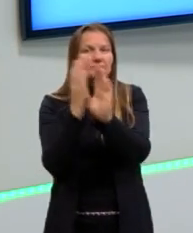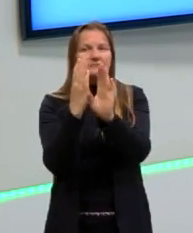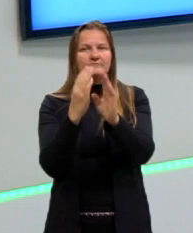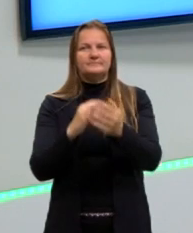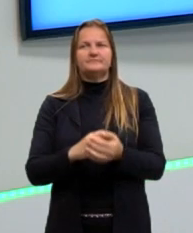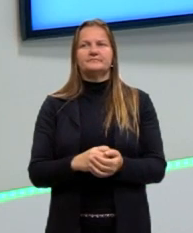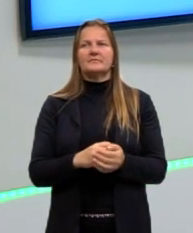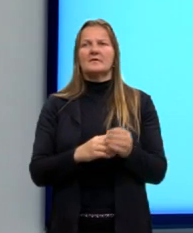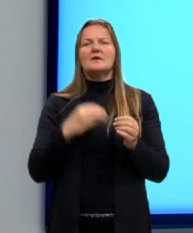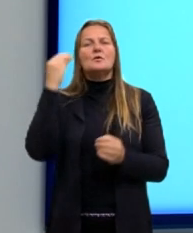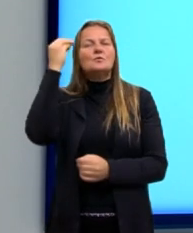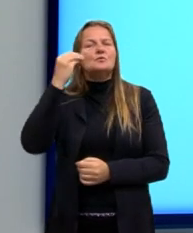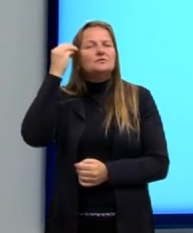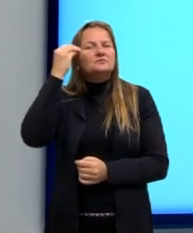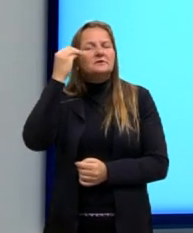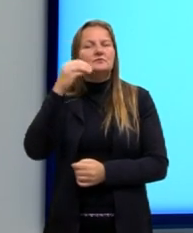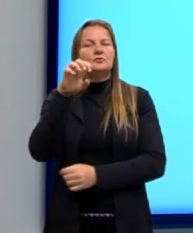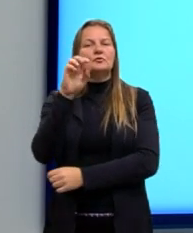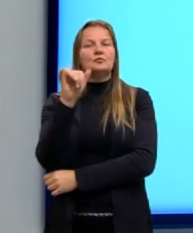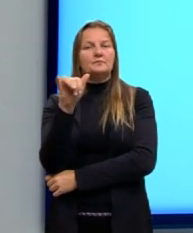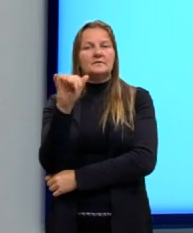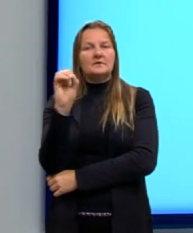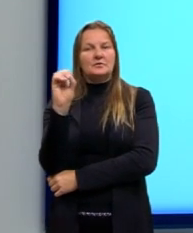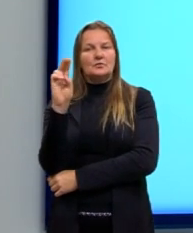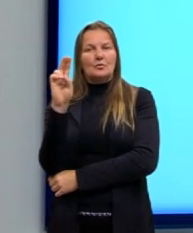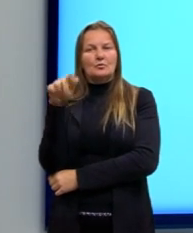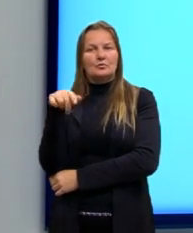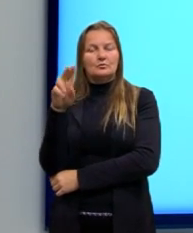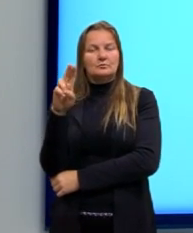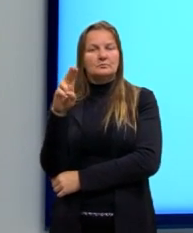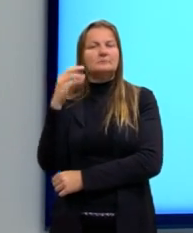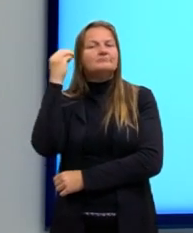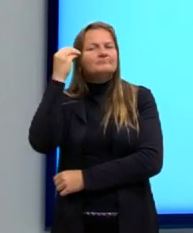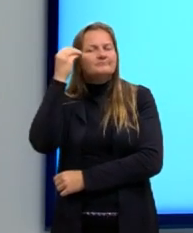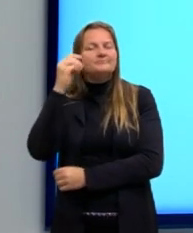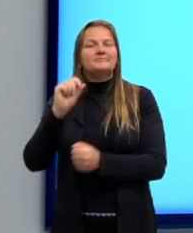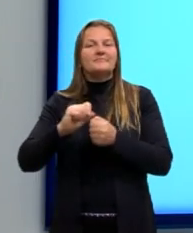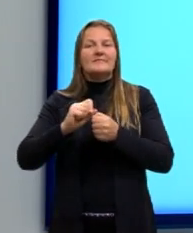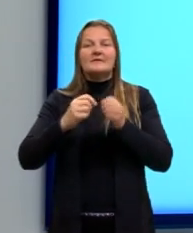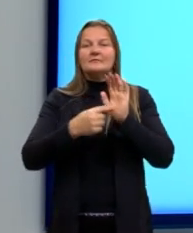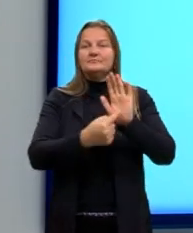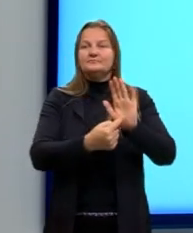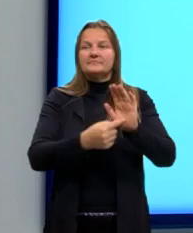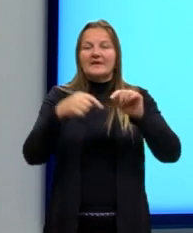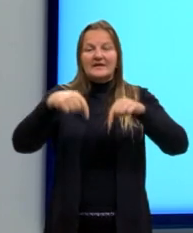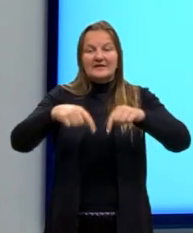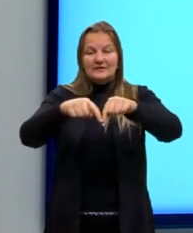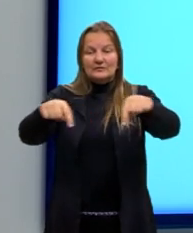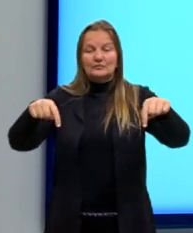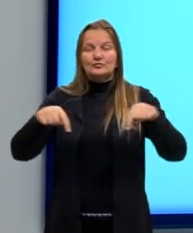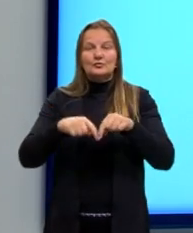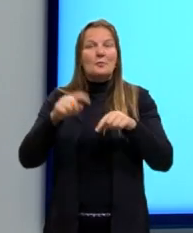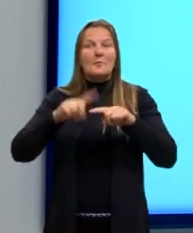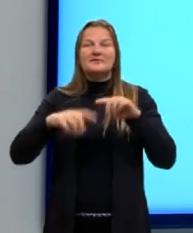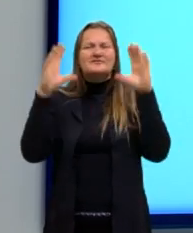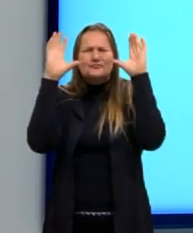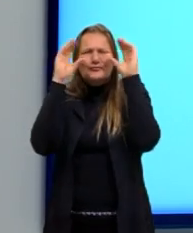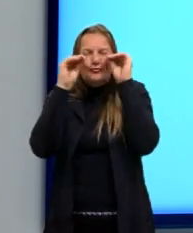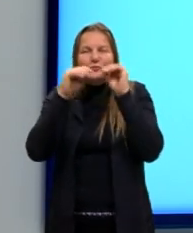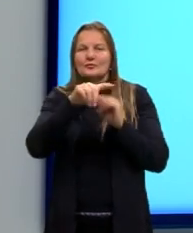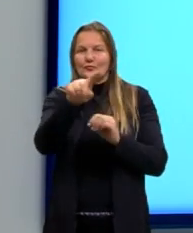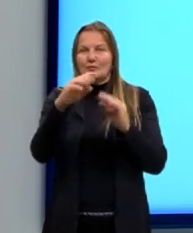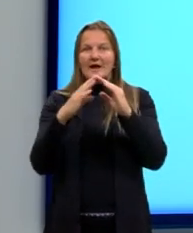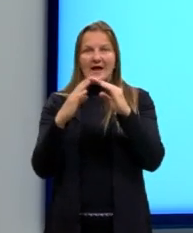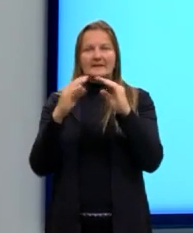E o experimento de Yang, certo, pessoal? Por conta das condições aqui do estúdio, a gente não consegue realizar, mas você pode realizar aí na